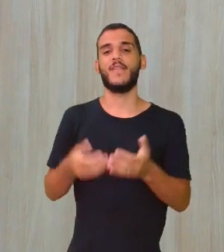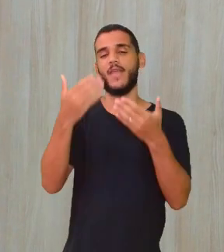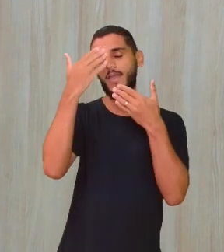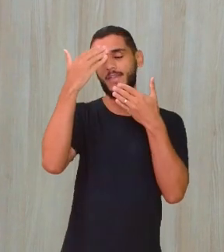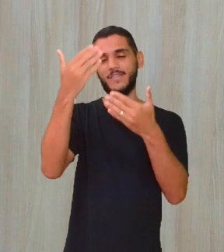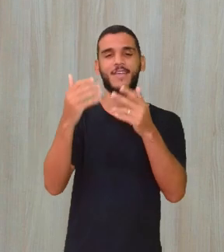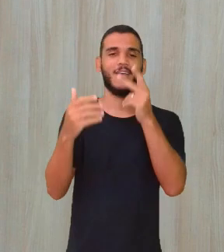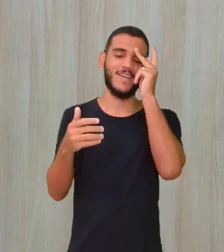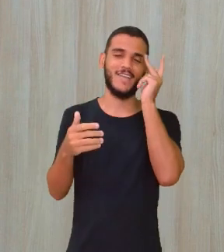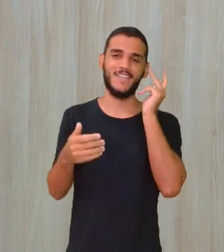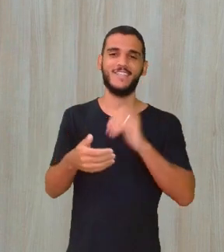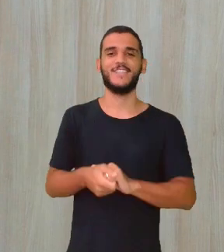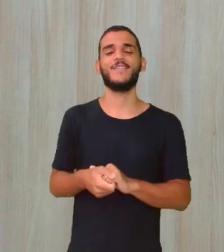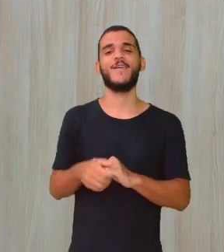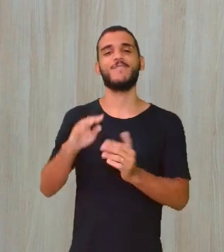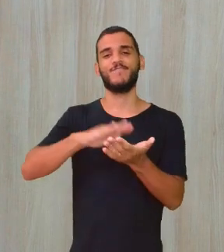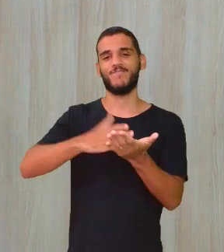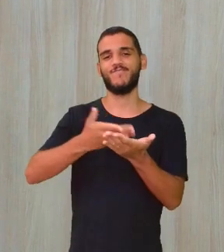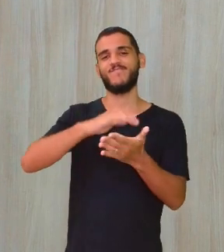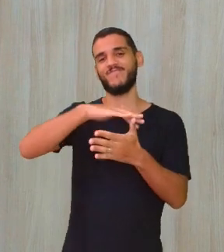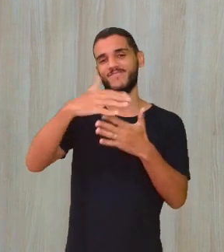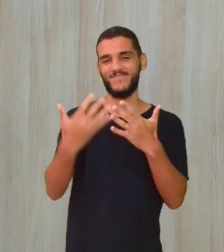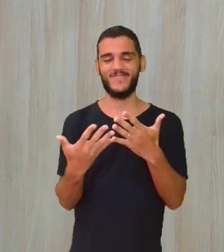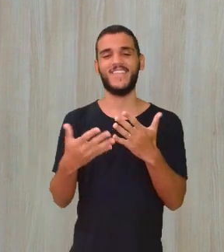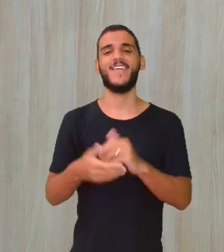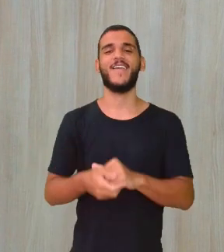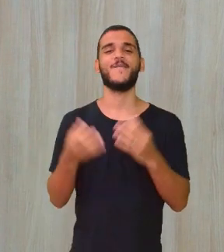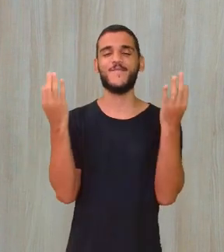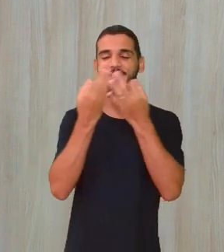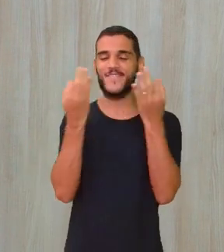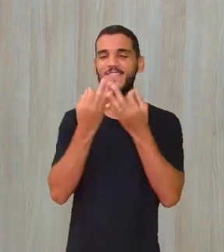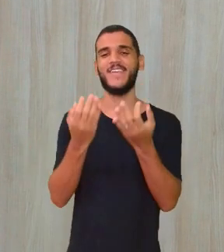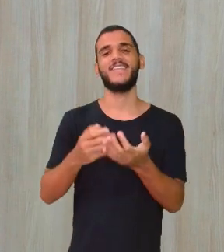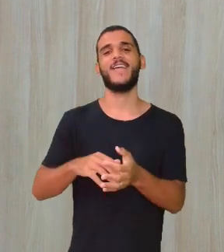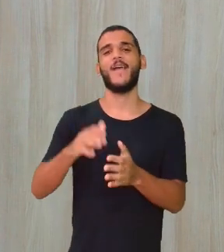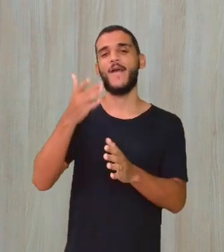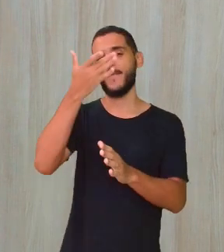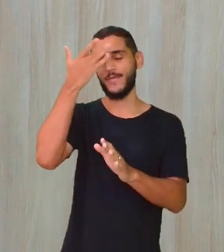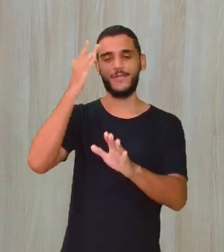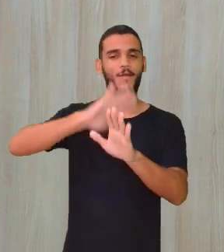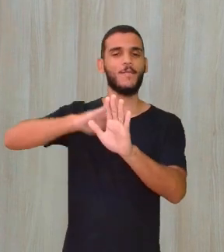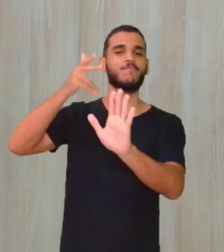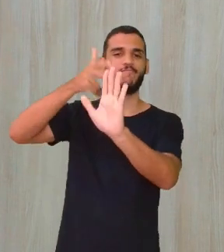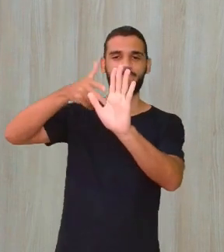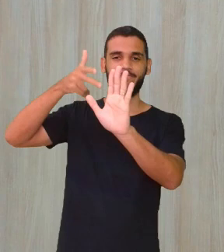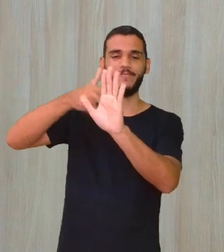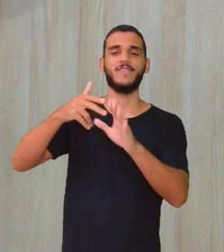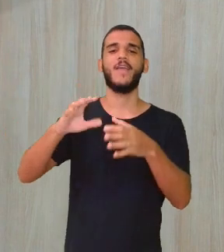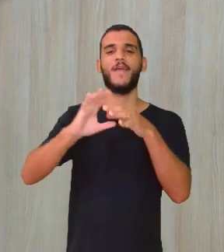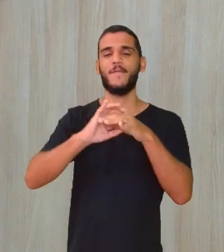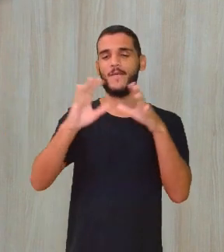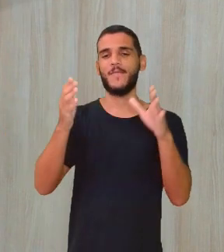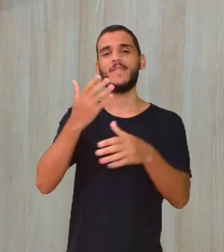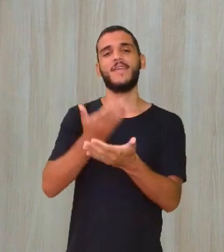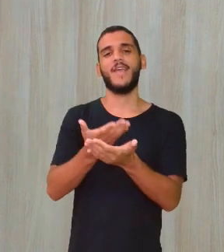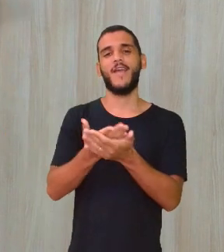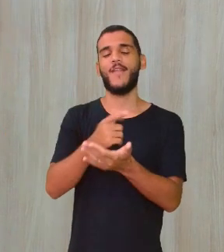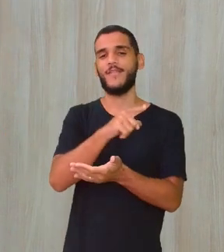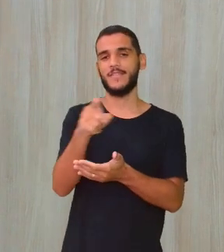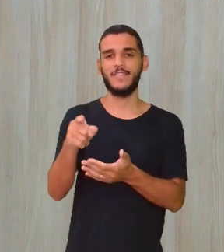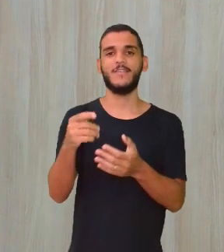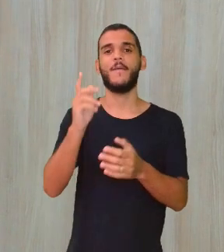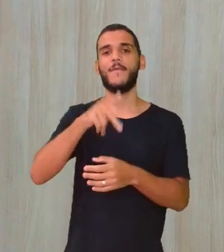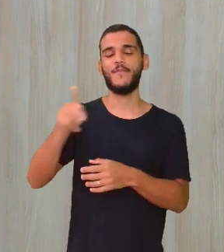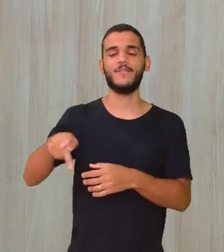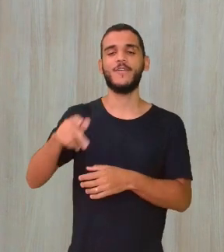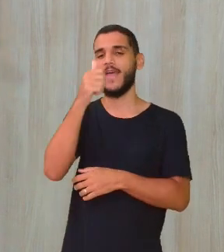agradecer a Clisma pela sua tradução impecável, a produção que permite que as aulas cheguem até vocês, a professora Adriana que está aqui